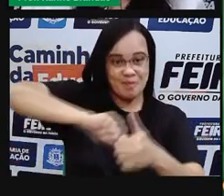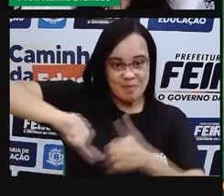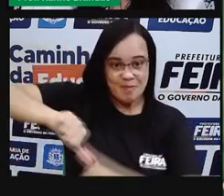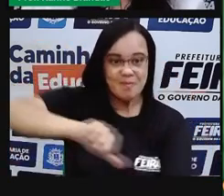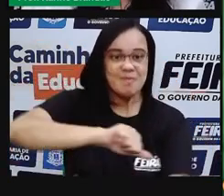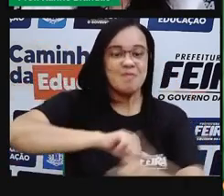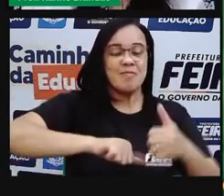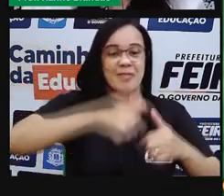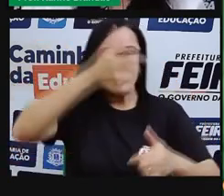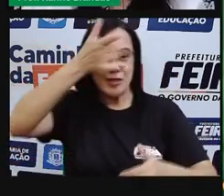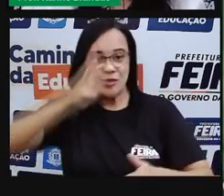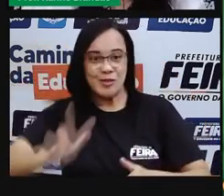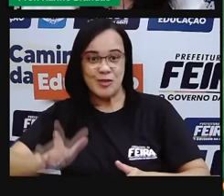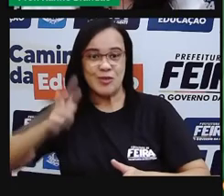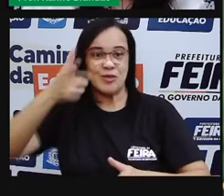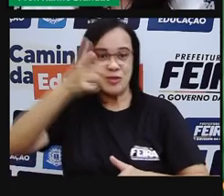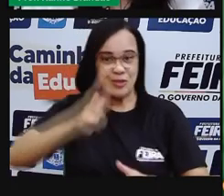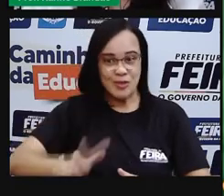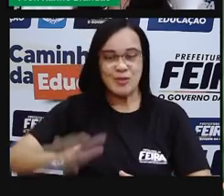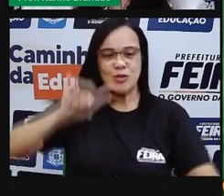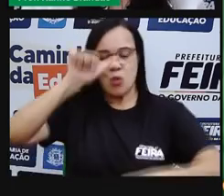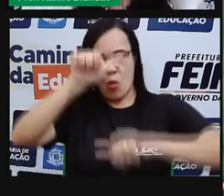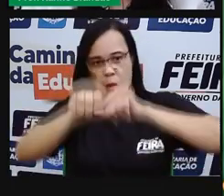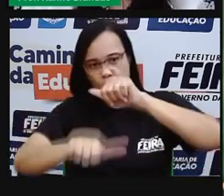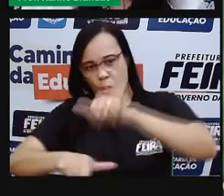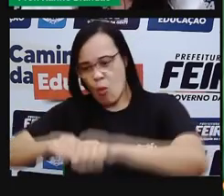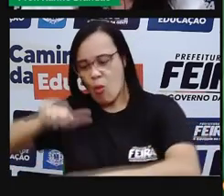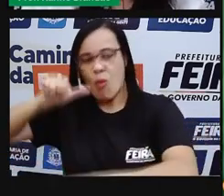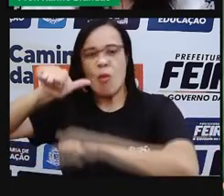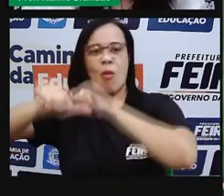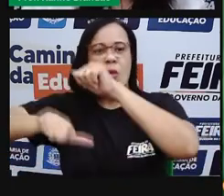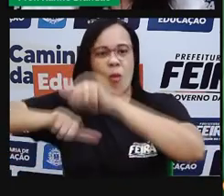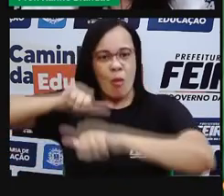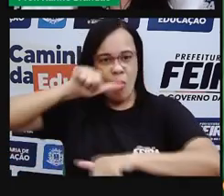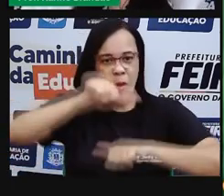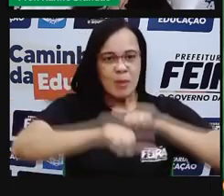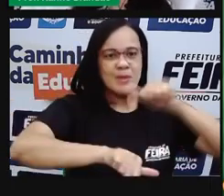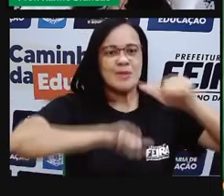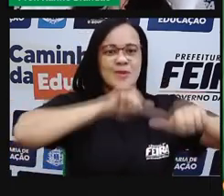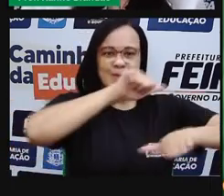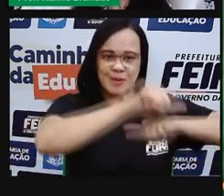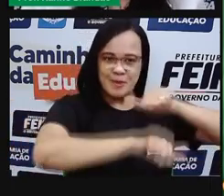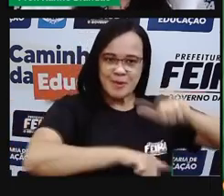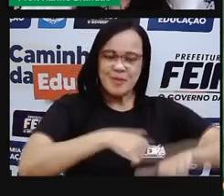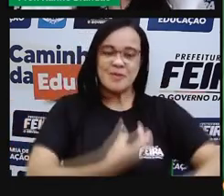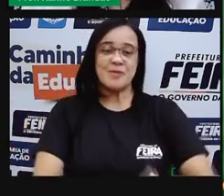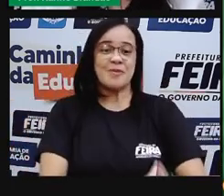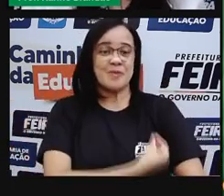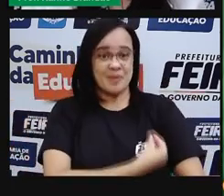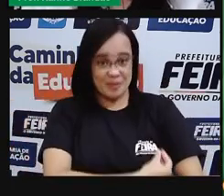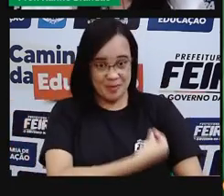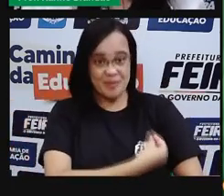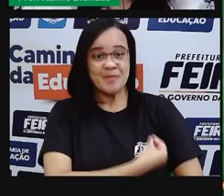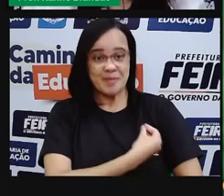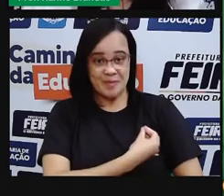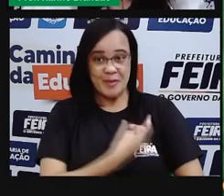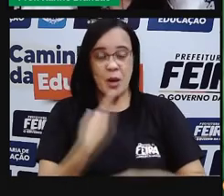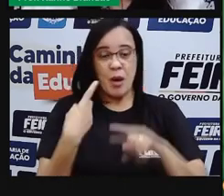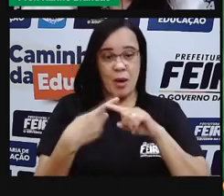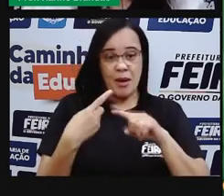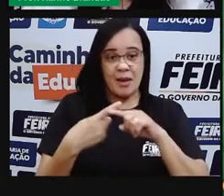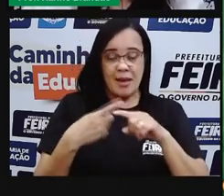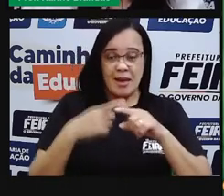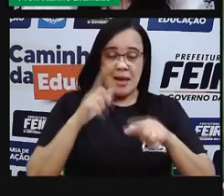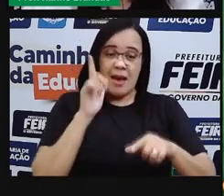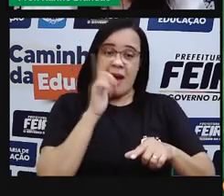respiração, de fotossíntese, né? Dos seres vivos. Essa água que precipitou e cai,